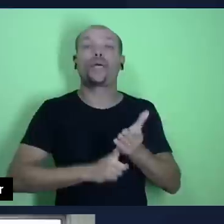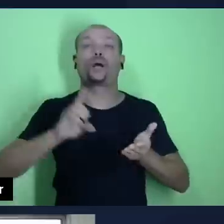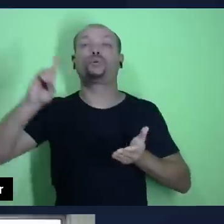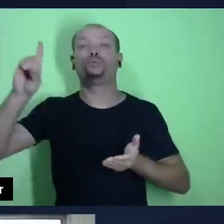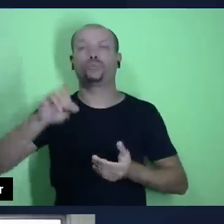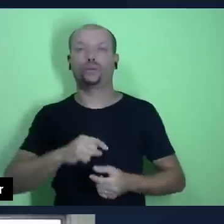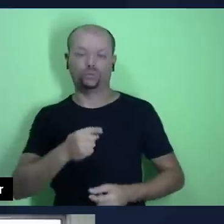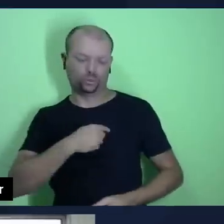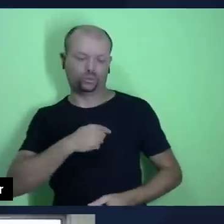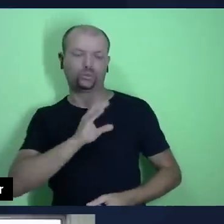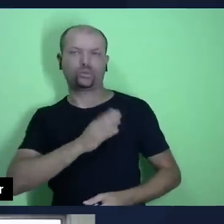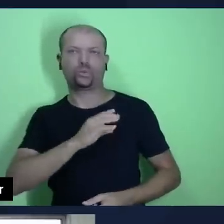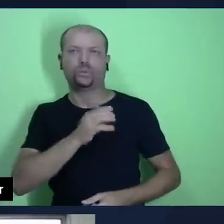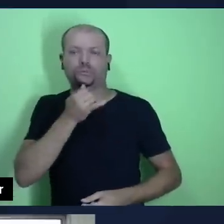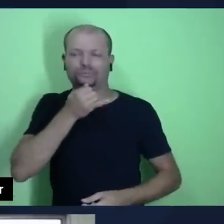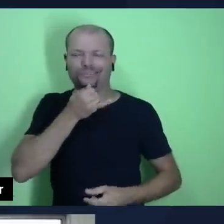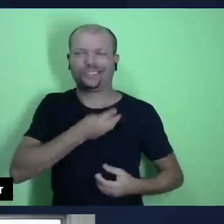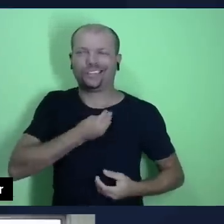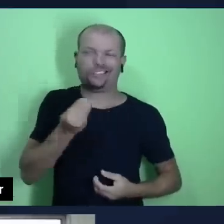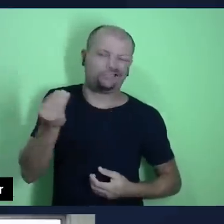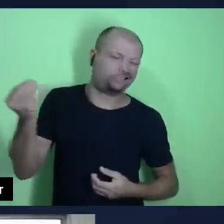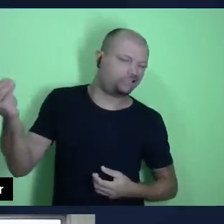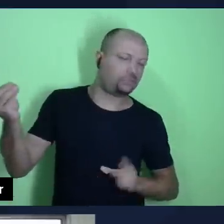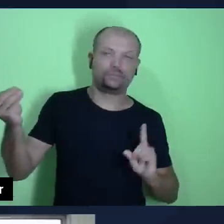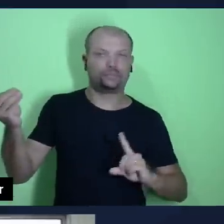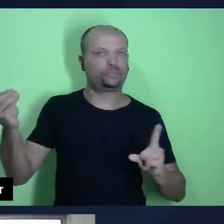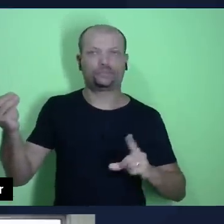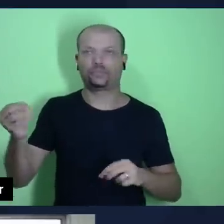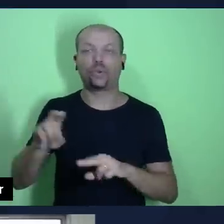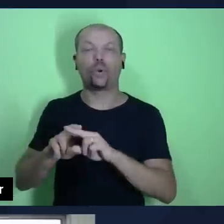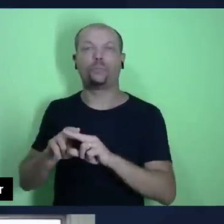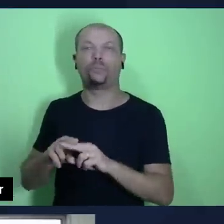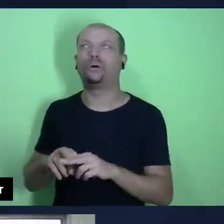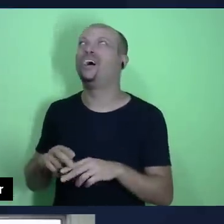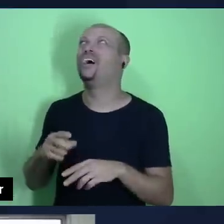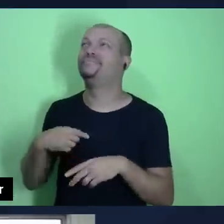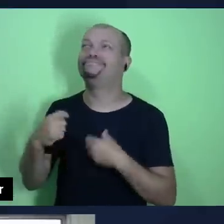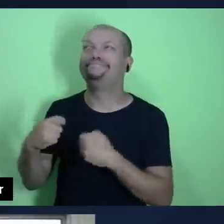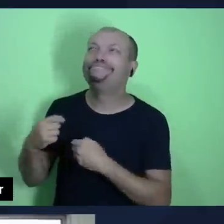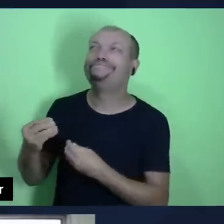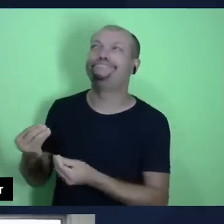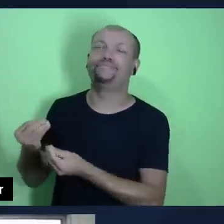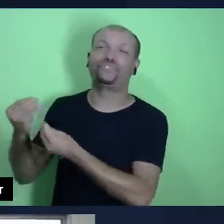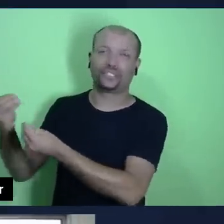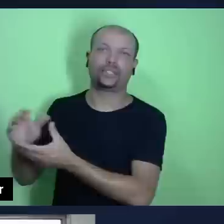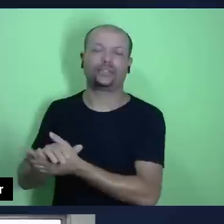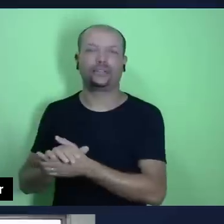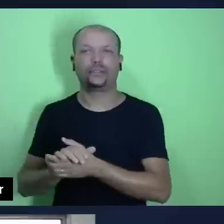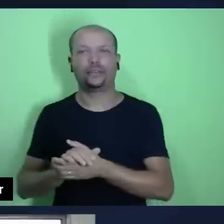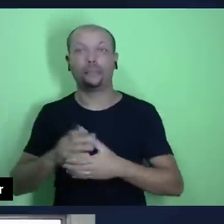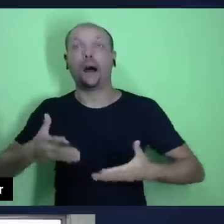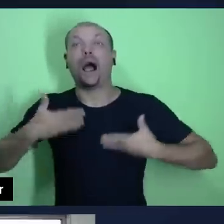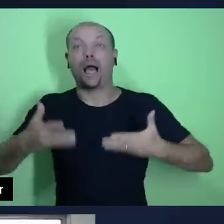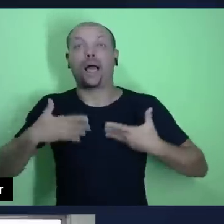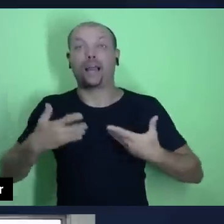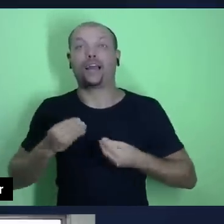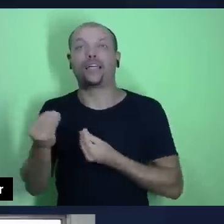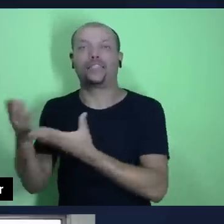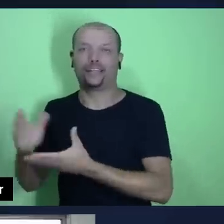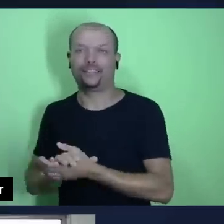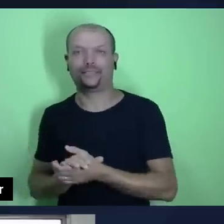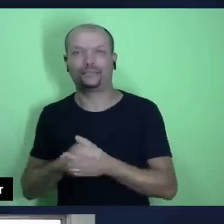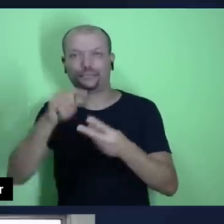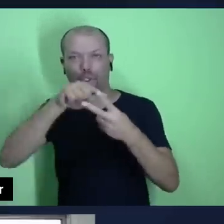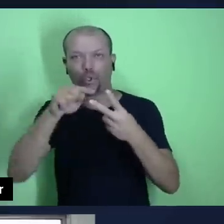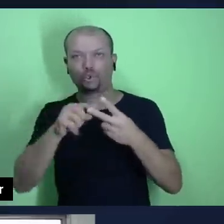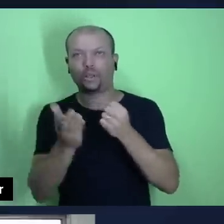não com tristeza ou por necessidade, porque Deus ama quem dá com alegria. pastor Júlio, nós temos aqui já dois princípios sobre